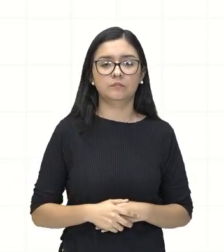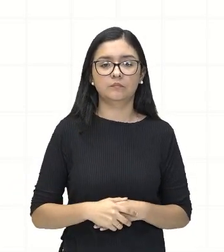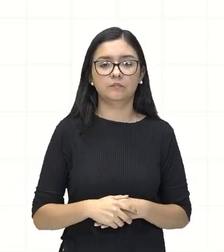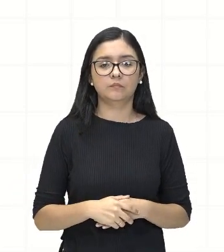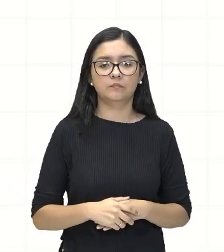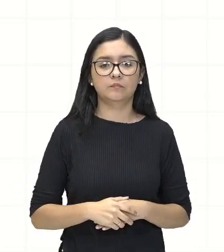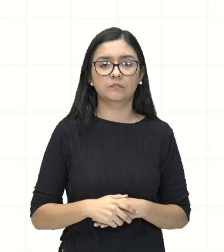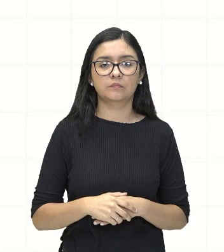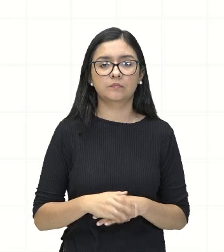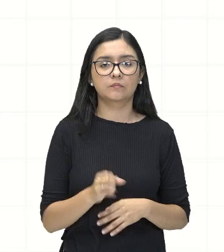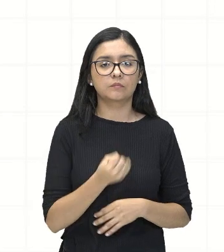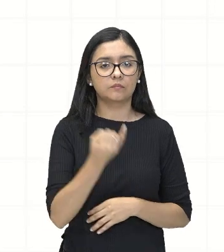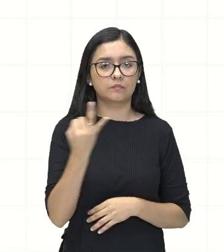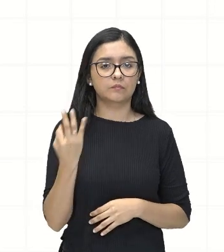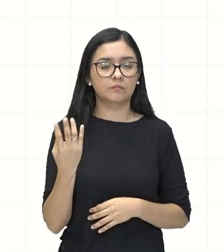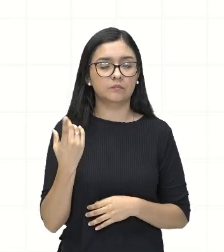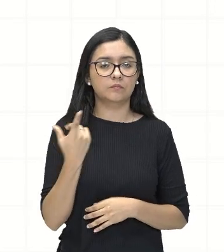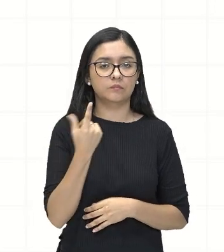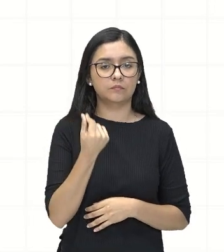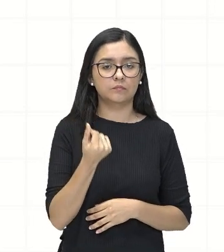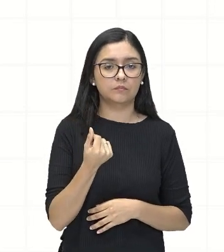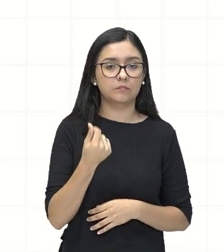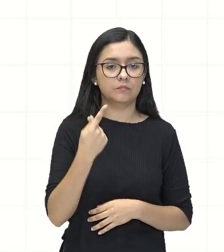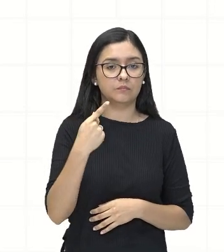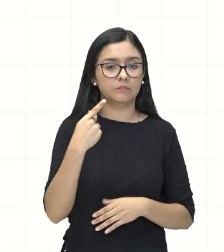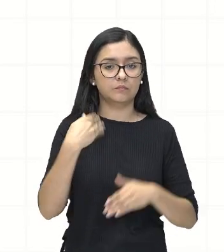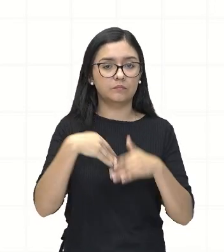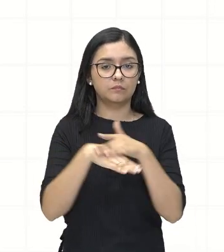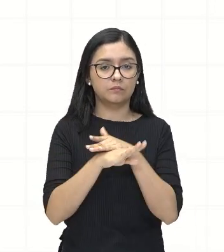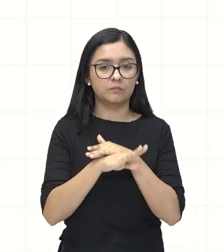dinheiro, né, ó, que foi investida